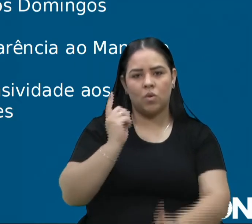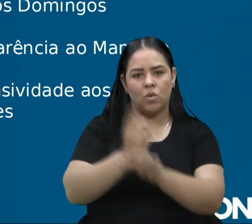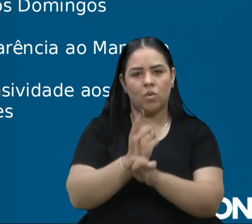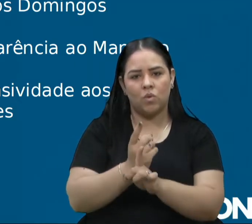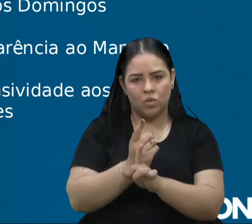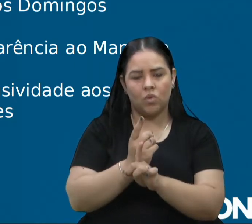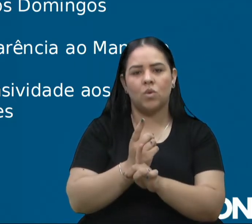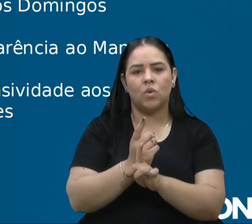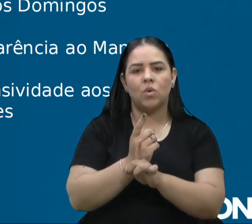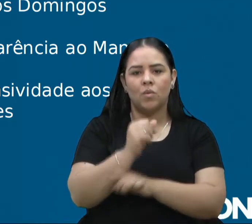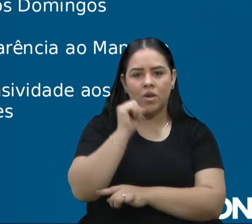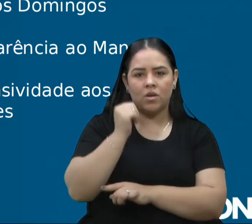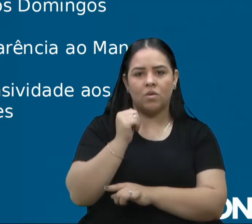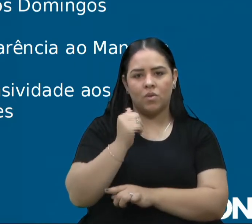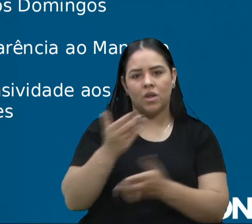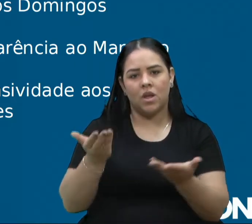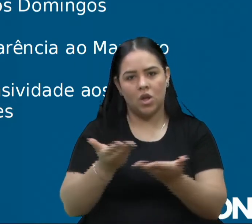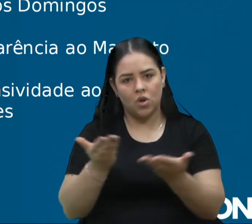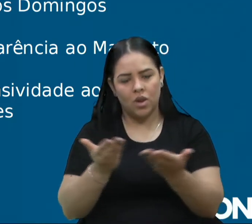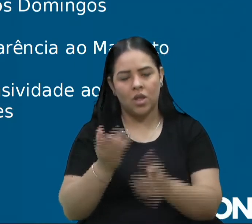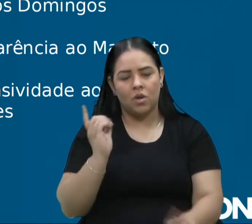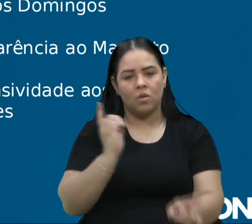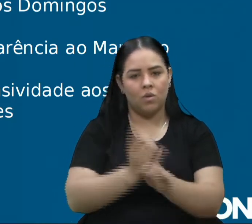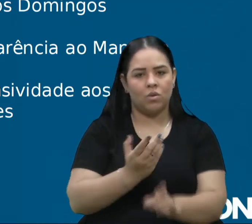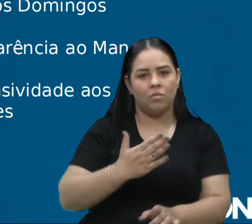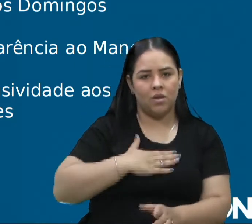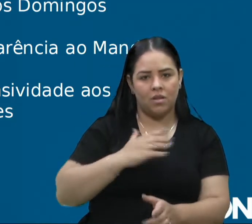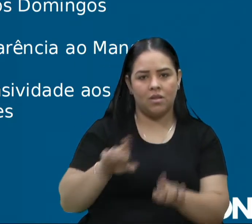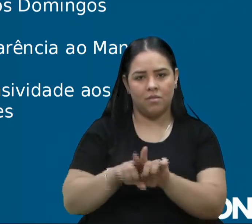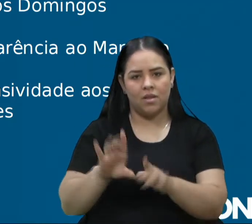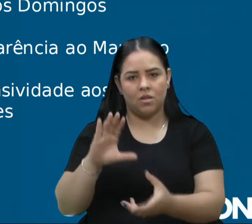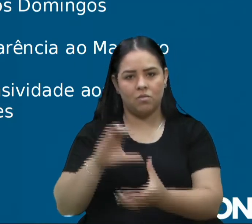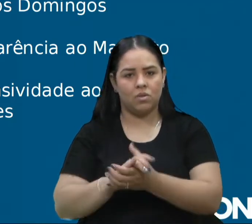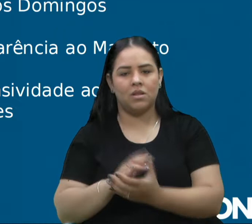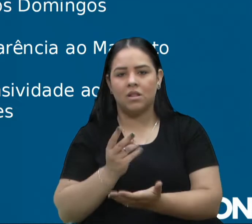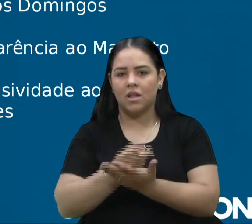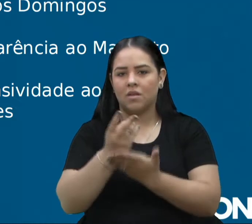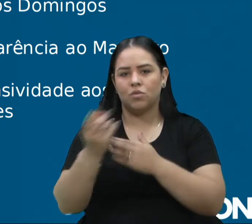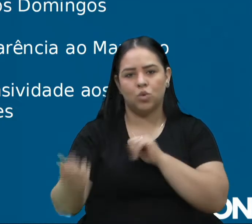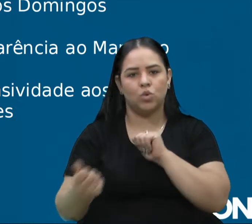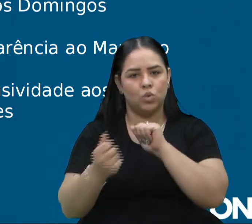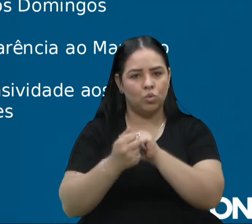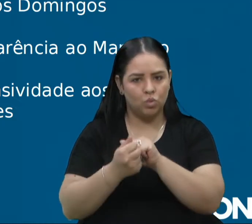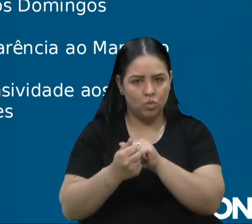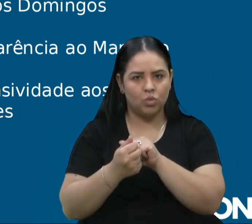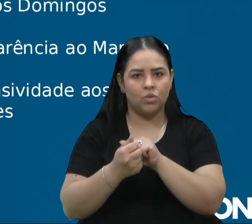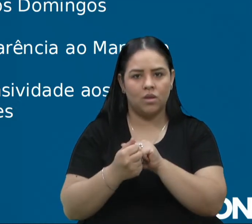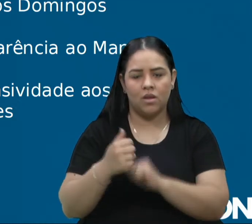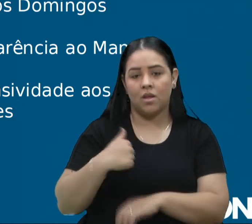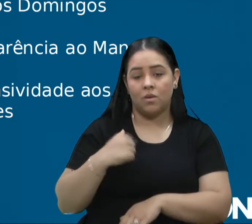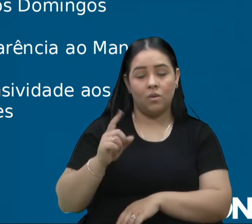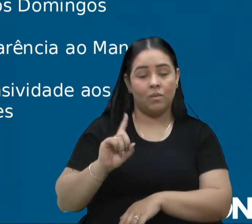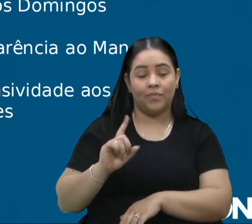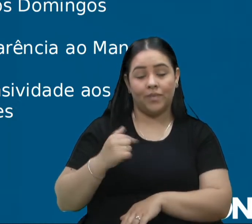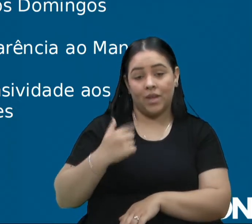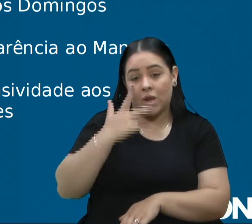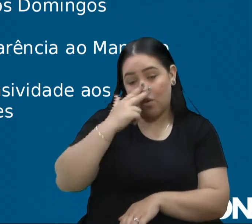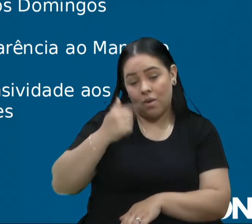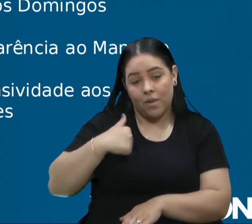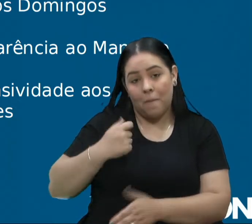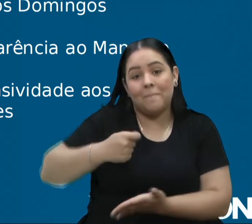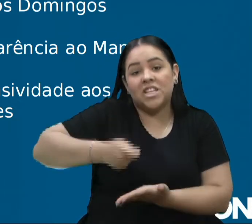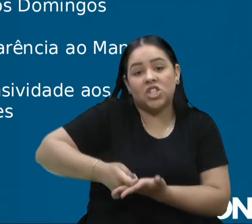e depois virou o encontro com o Marcon e esposa, já que a minha esposa está sempre ao meu lado, né. Mesmo eu sendo um machista, como alguns dizem, a